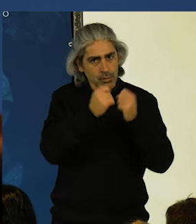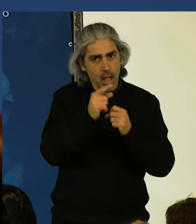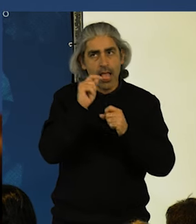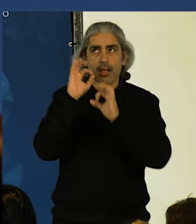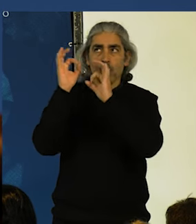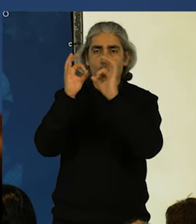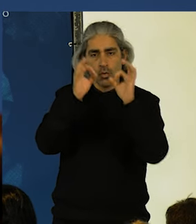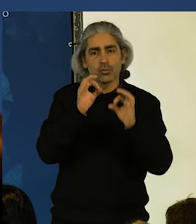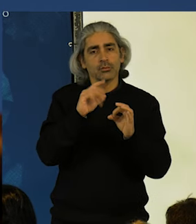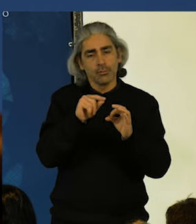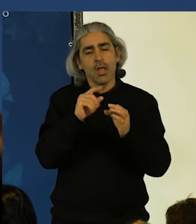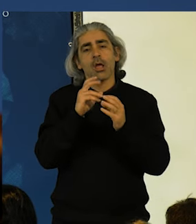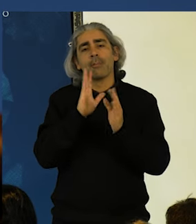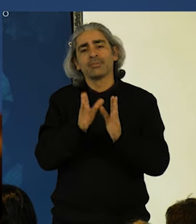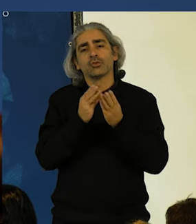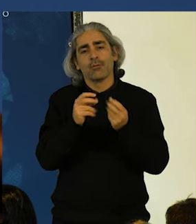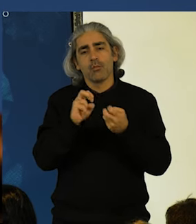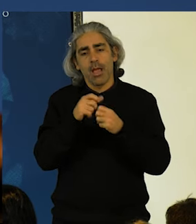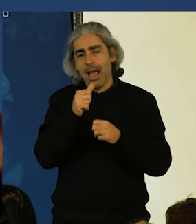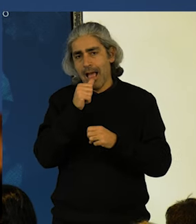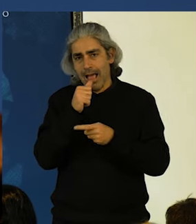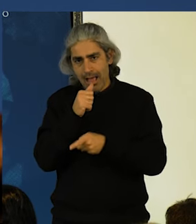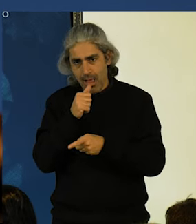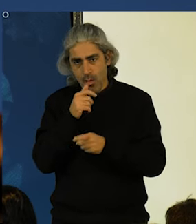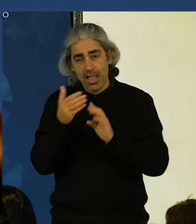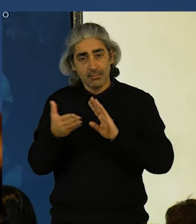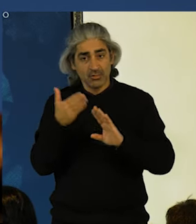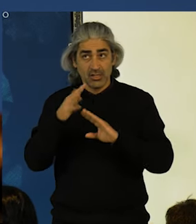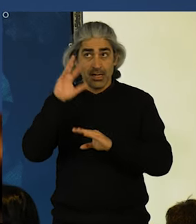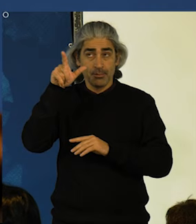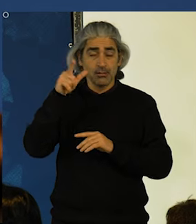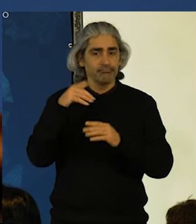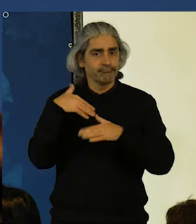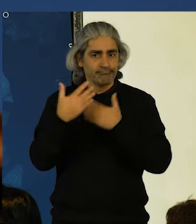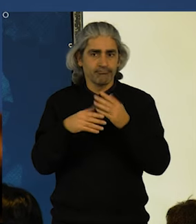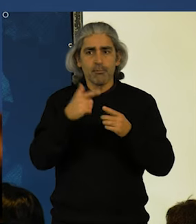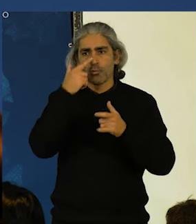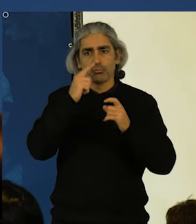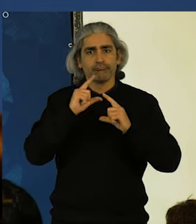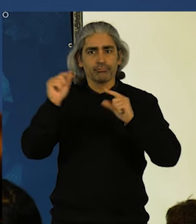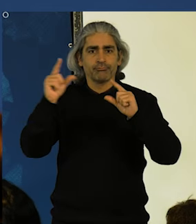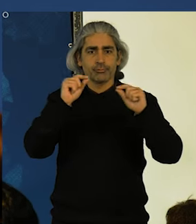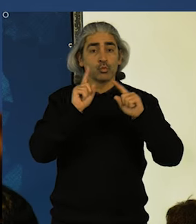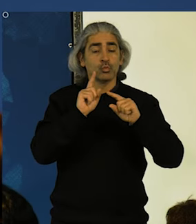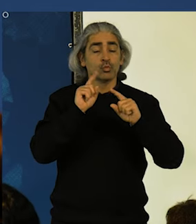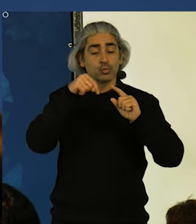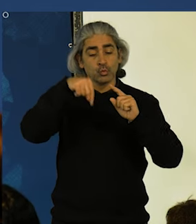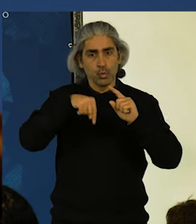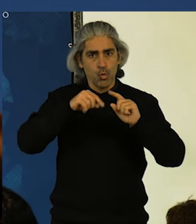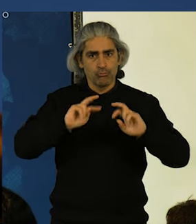pela resposta ao problema da água. A emergência climática está a fazer avançar a desertificação de sul para norte.